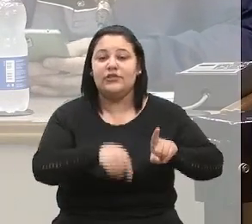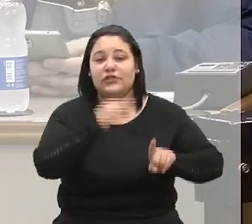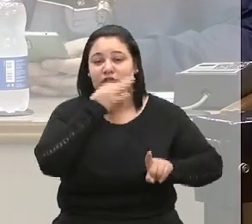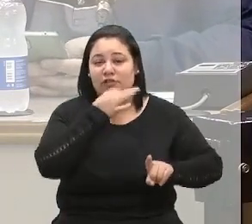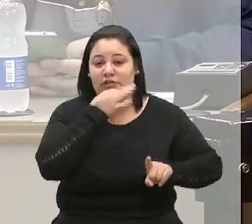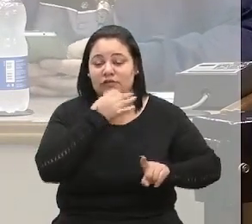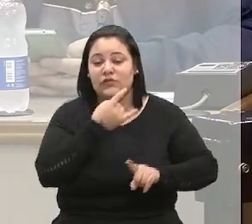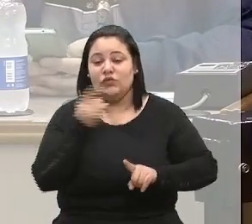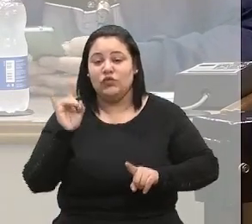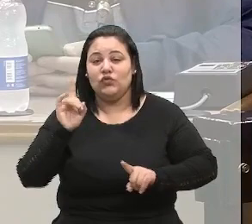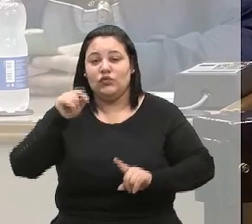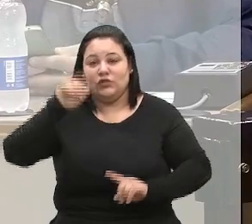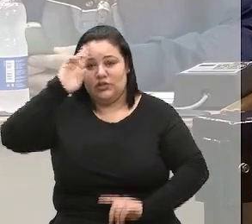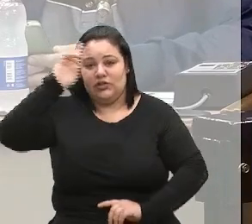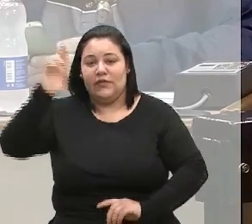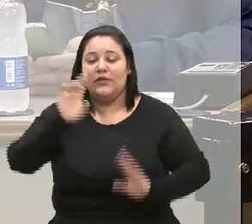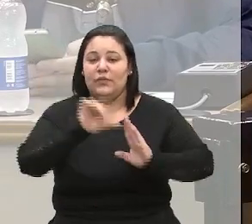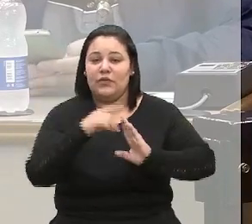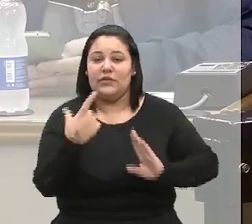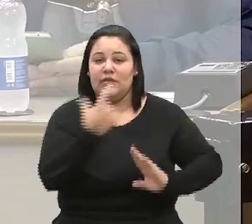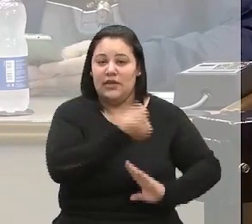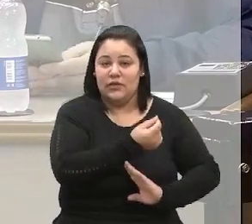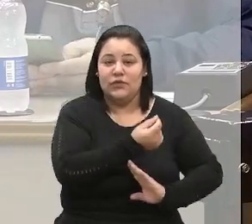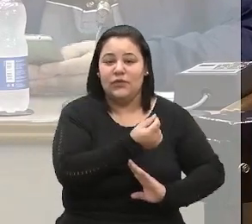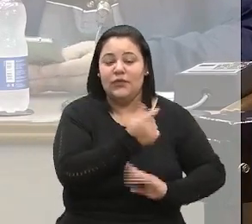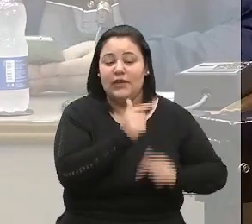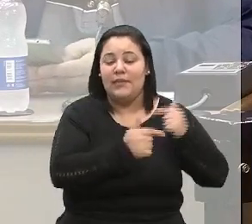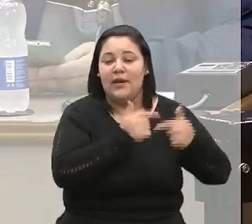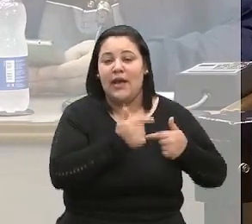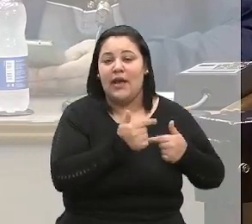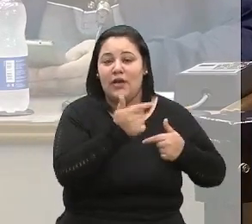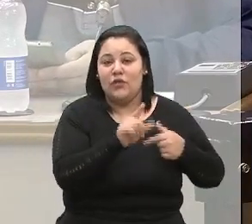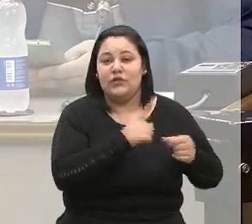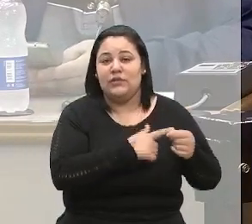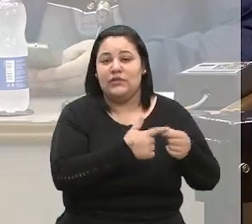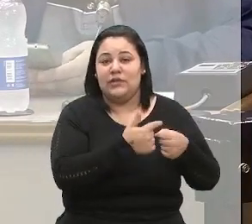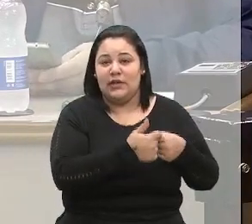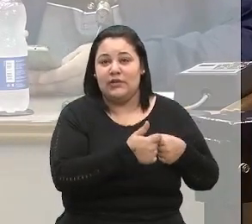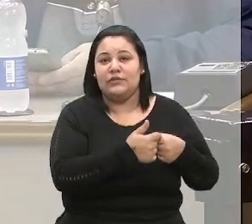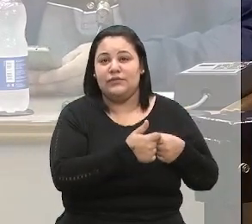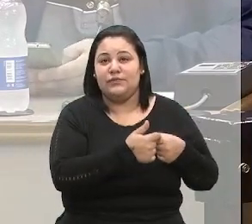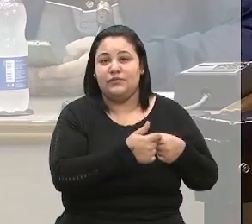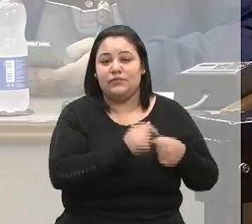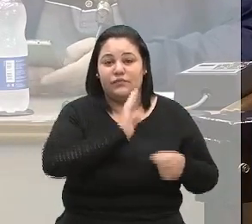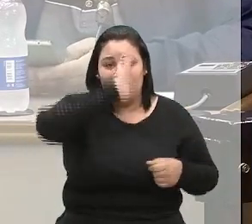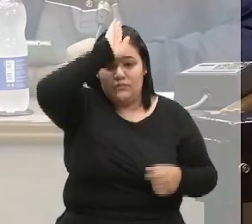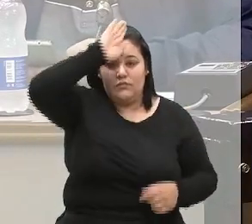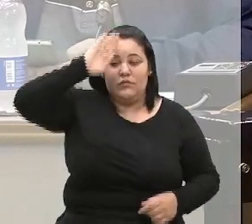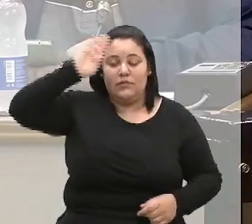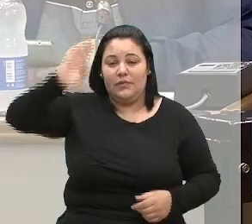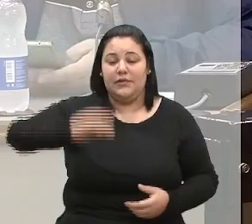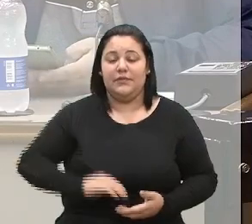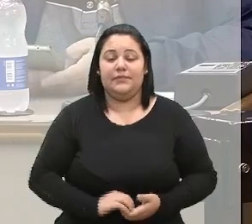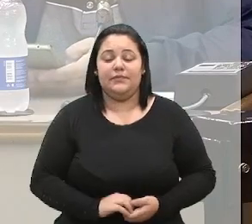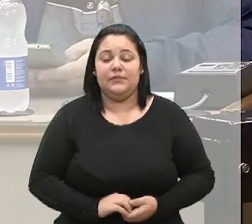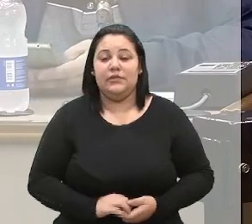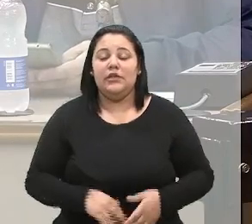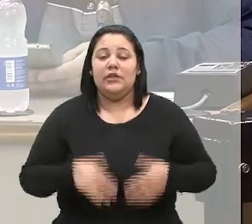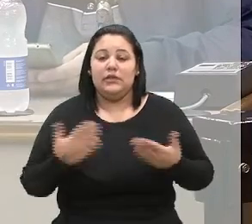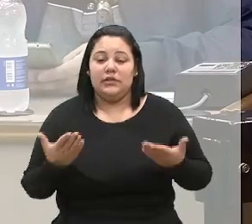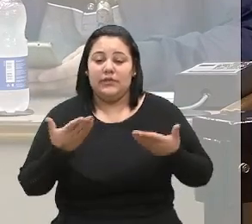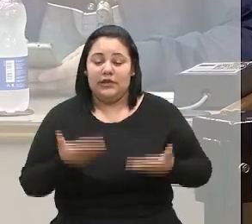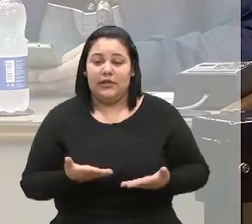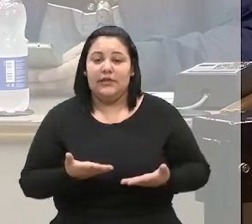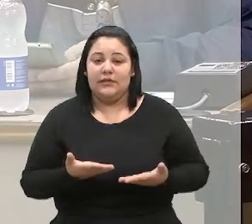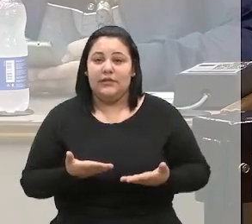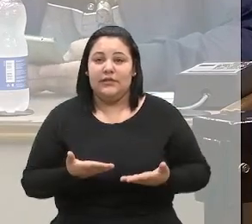batalhão que ele comandou e, saindo de Caxias do Sul, foi comandar o comando-geral do Corpo de Bombeiros Militar. Então, aqui, nada